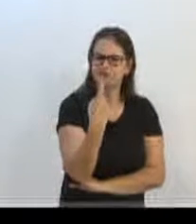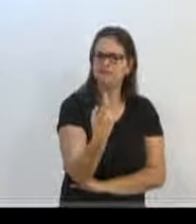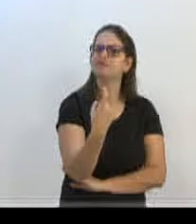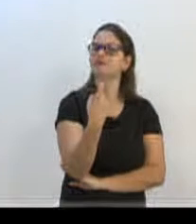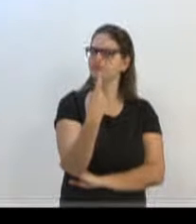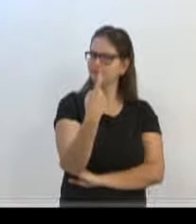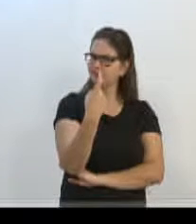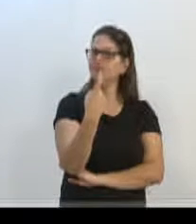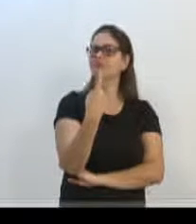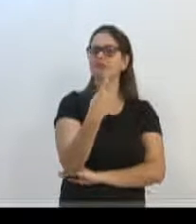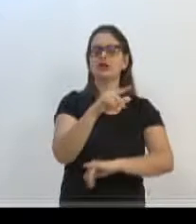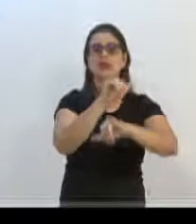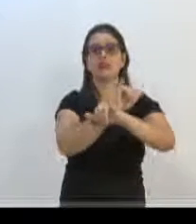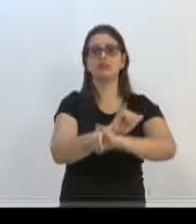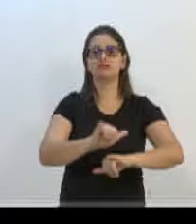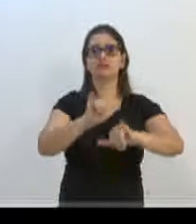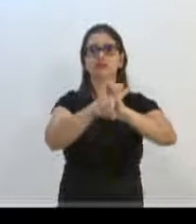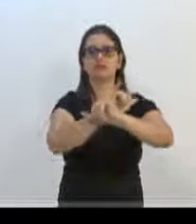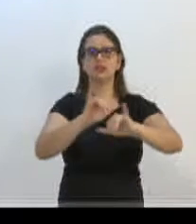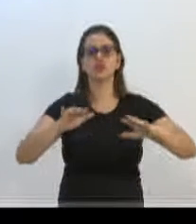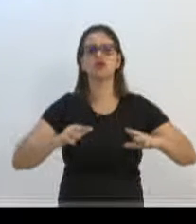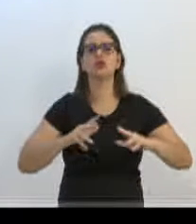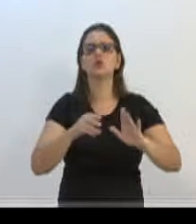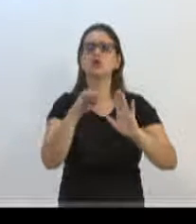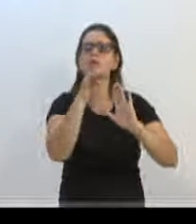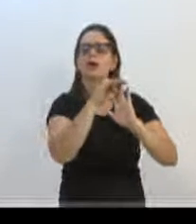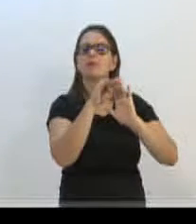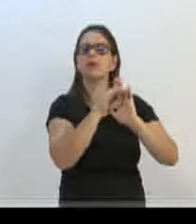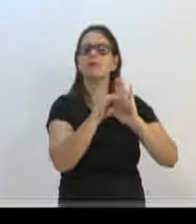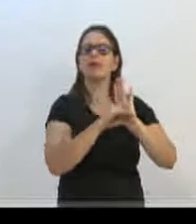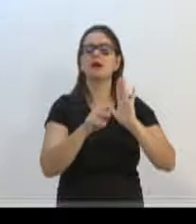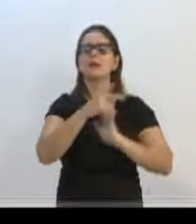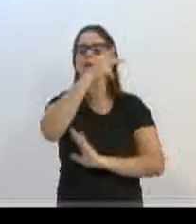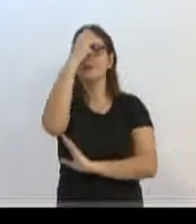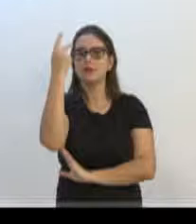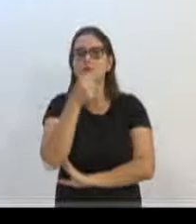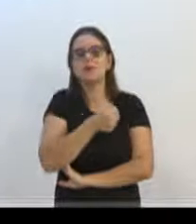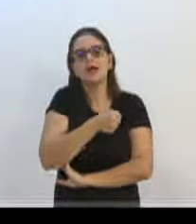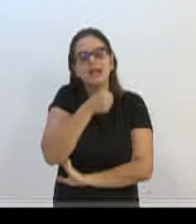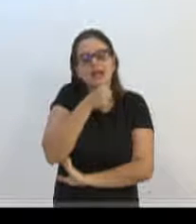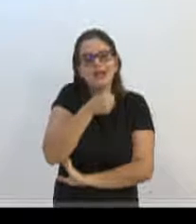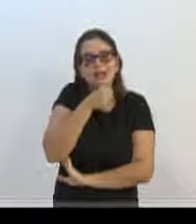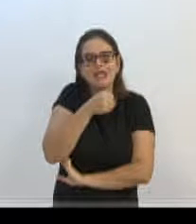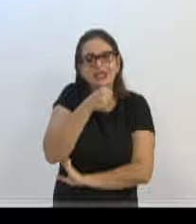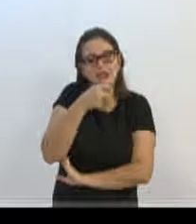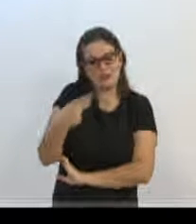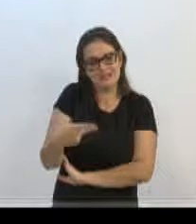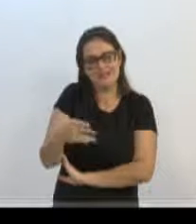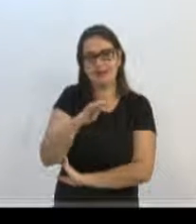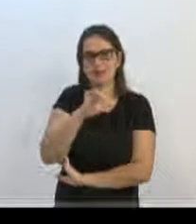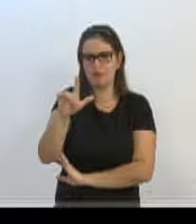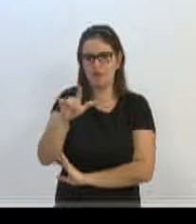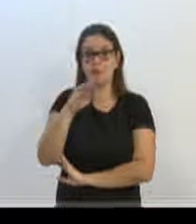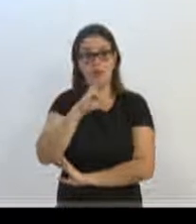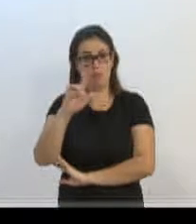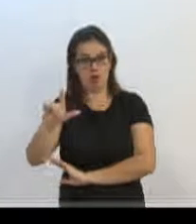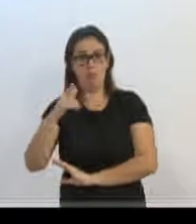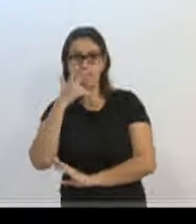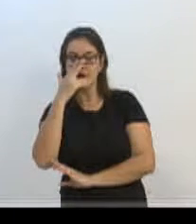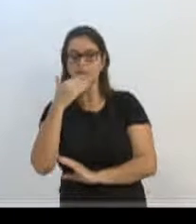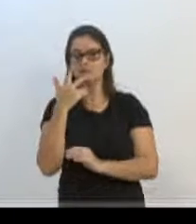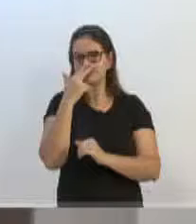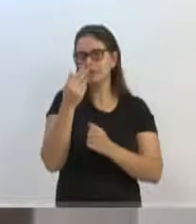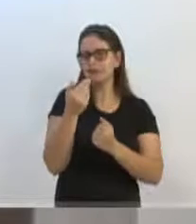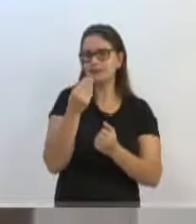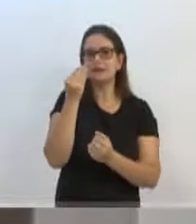divulga toda uma programação para as pessoas, para a pessoa idosa aqui na cidade de Blumenau. Blumenau vem procurando ser uma referência,